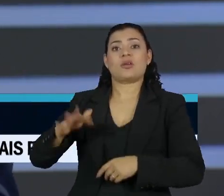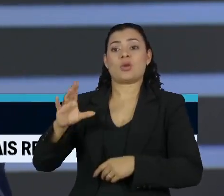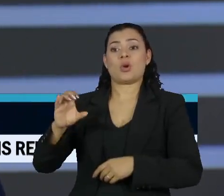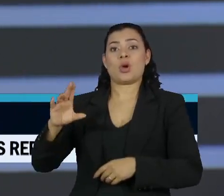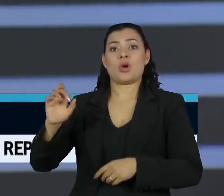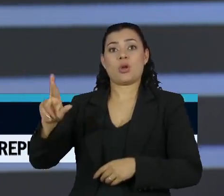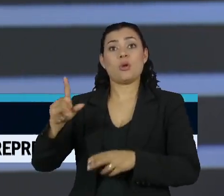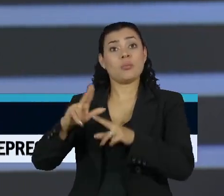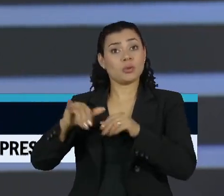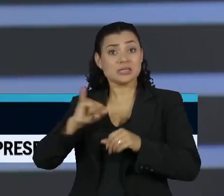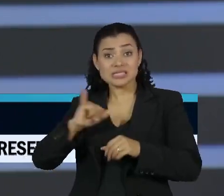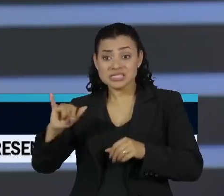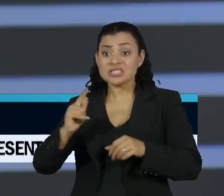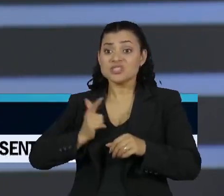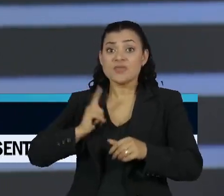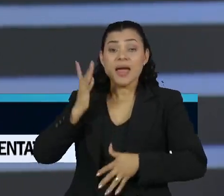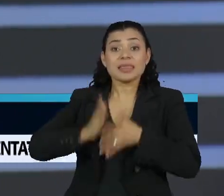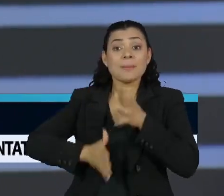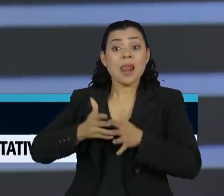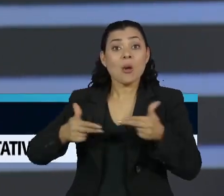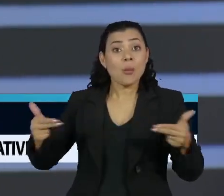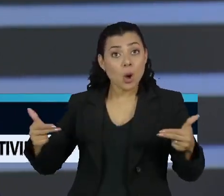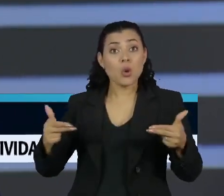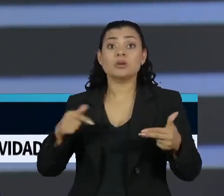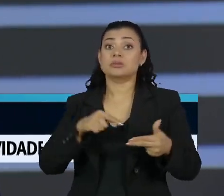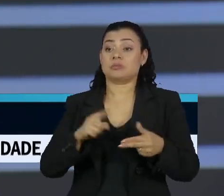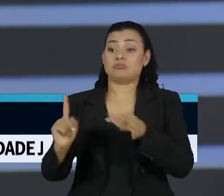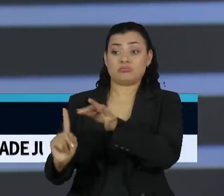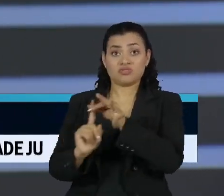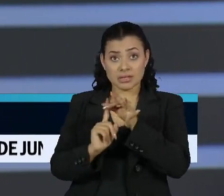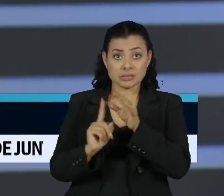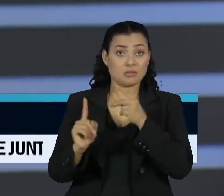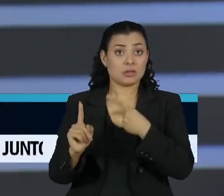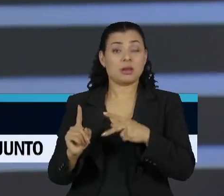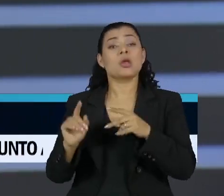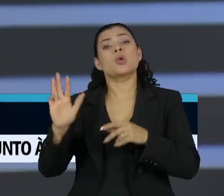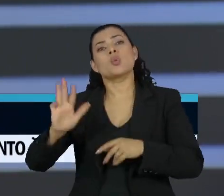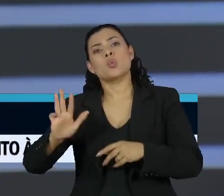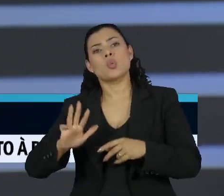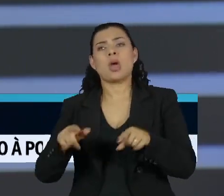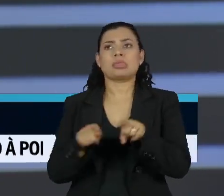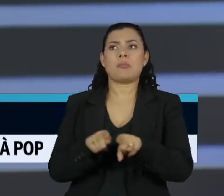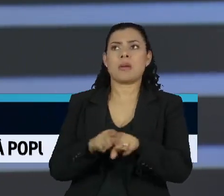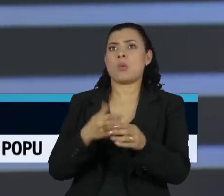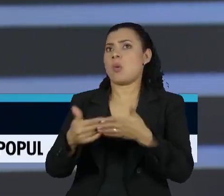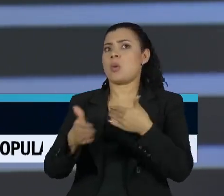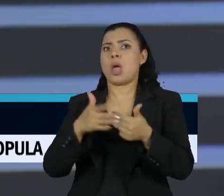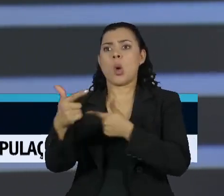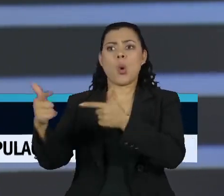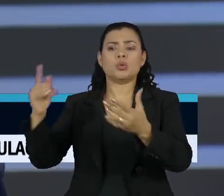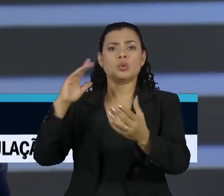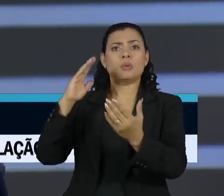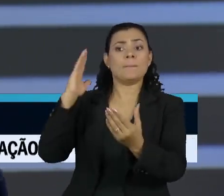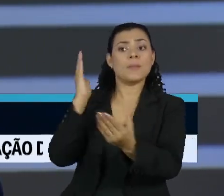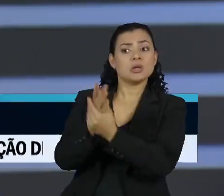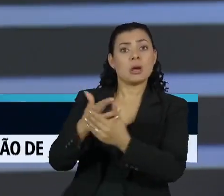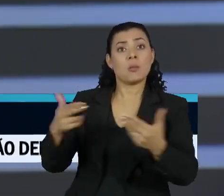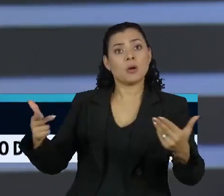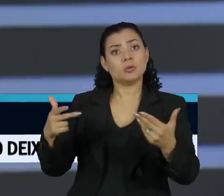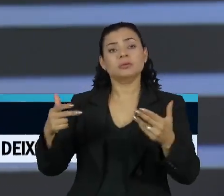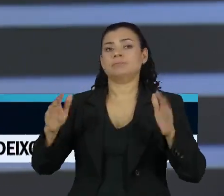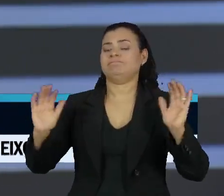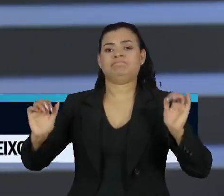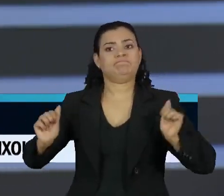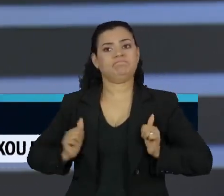Então, se tiver alguma coisa, algo que o impeça a julgar, e alguém, de alguma forma, não só o Lula, mas que ele tenha, teve algum tipo de relação, ele pode se